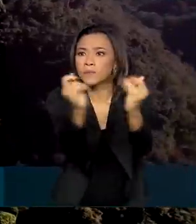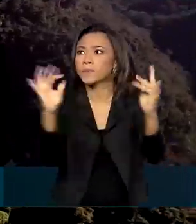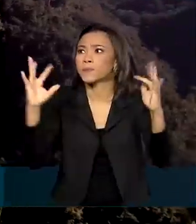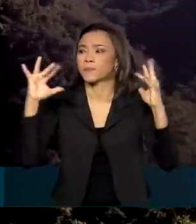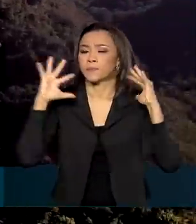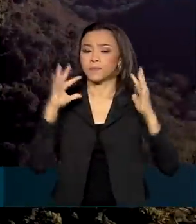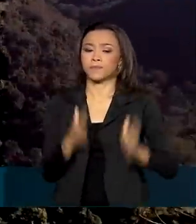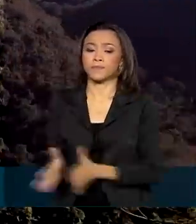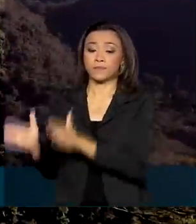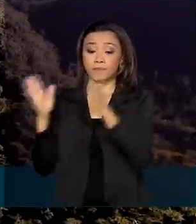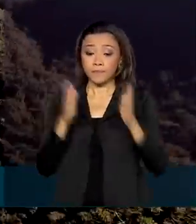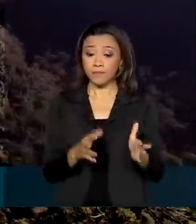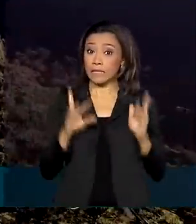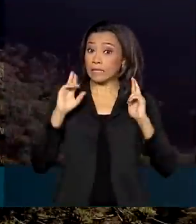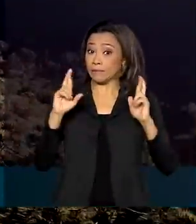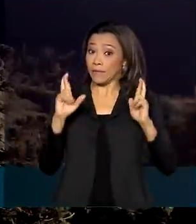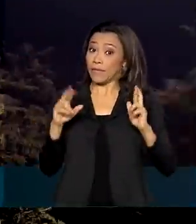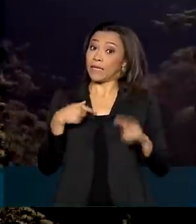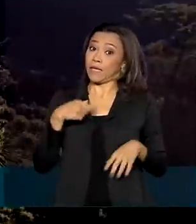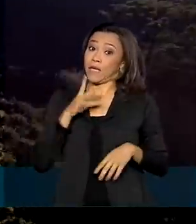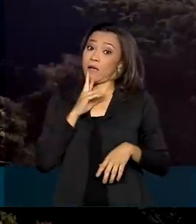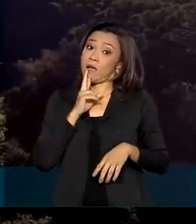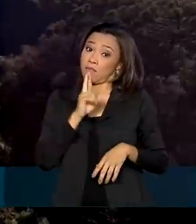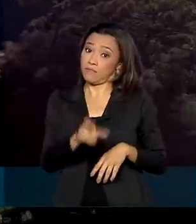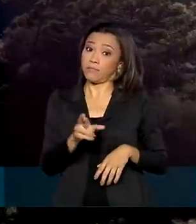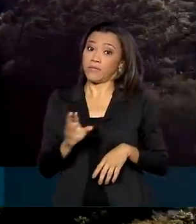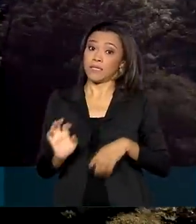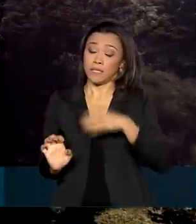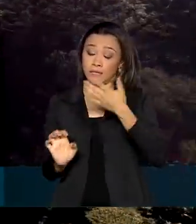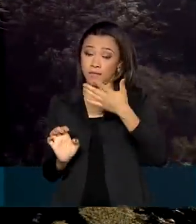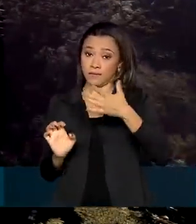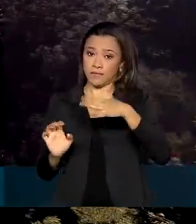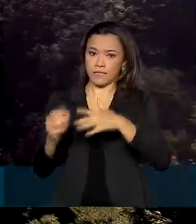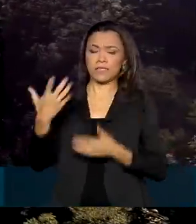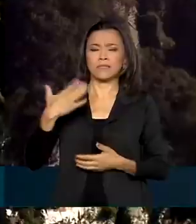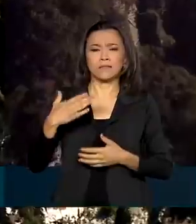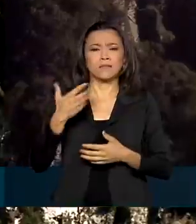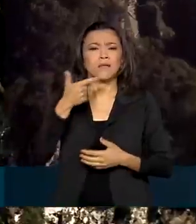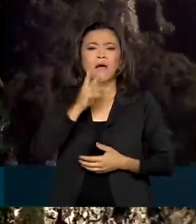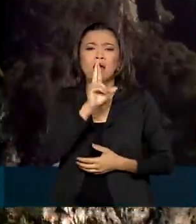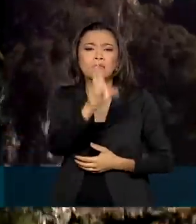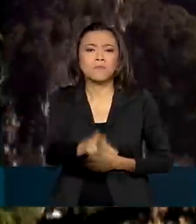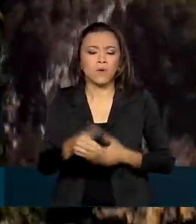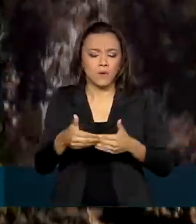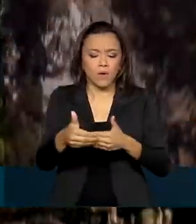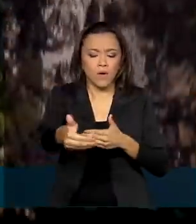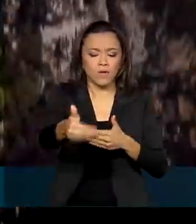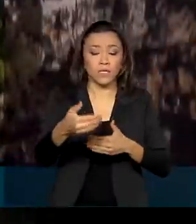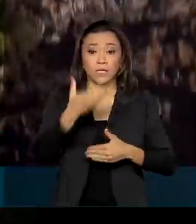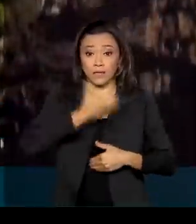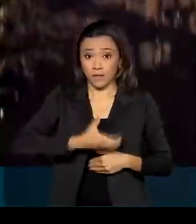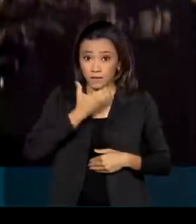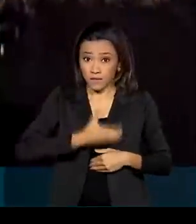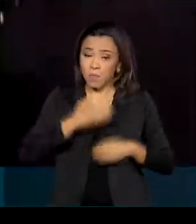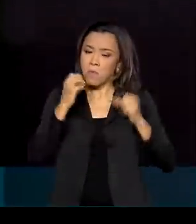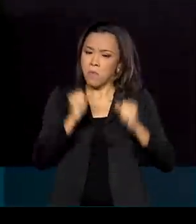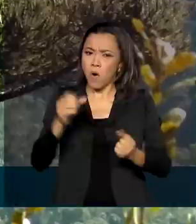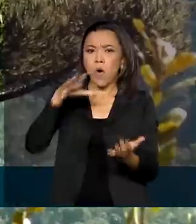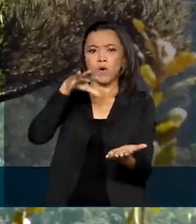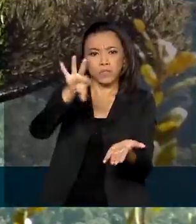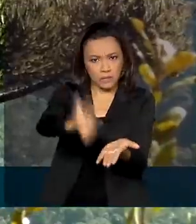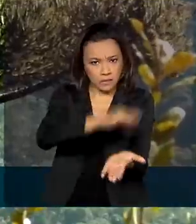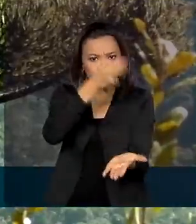expectativa é de que o resultado da concorrência pública saia em dezembro. Podem se inscrever companhias,